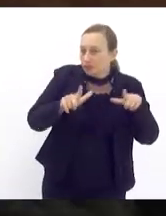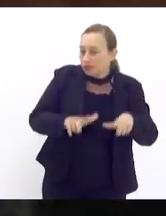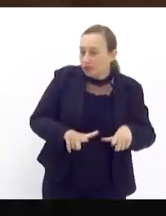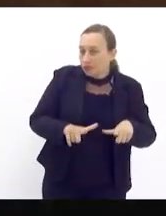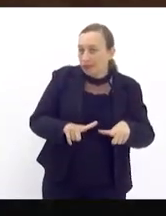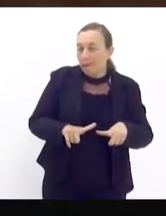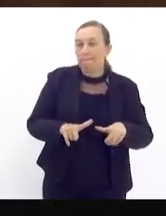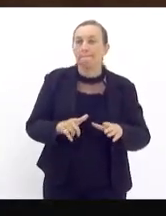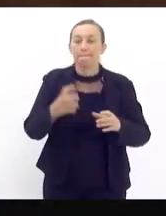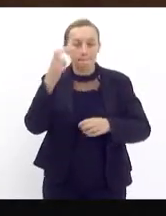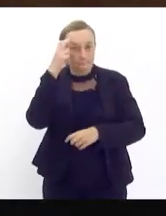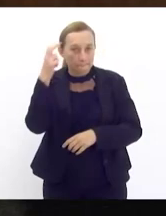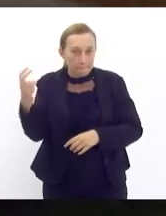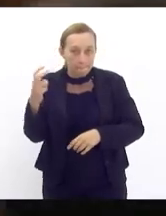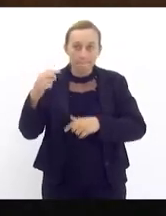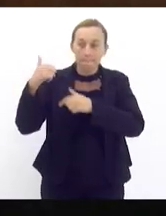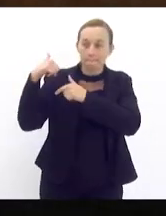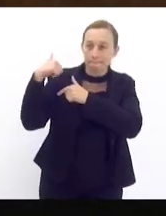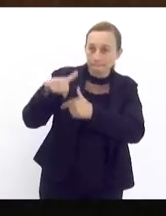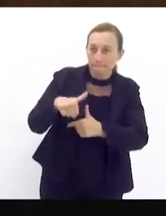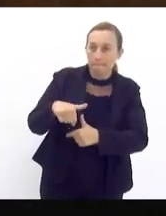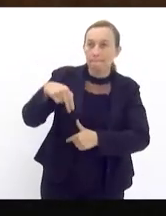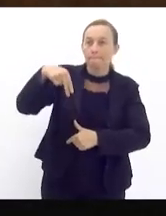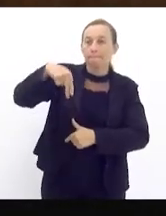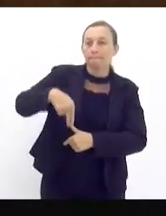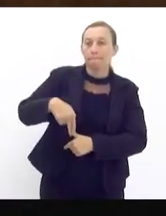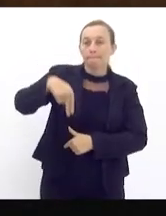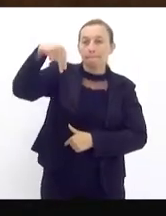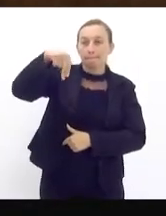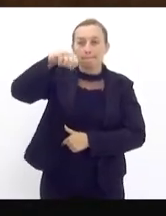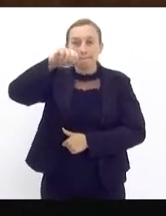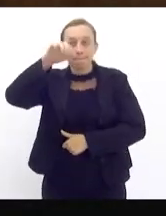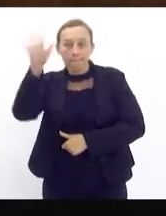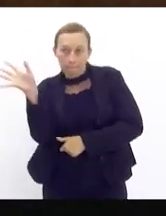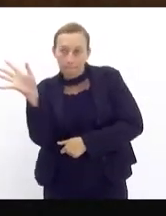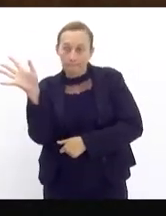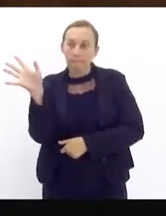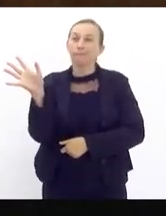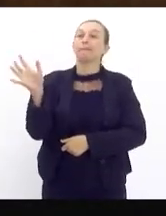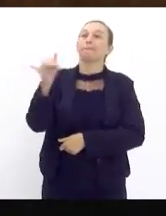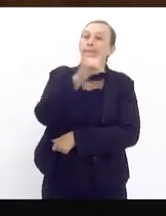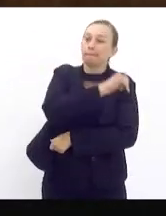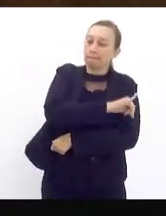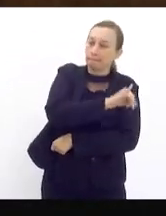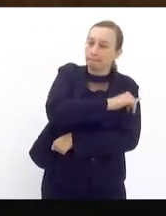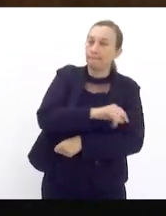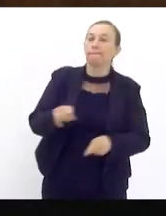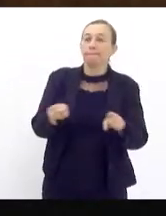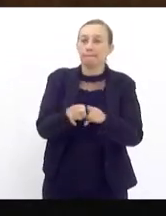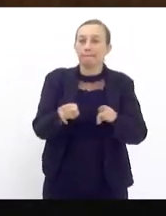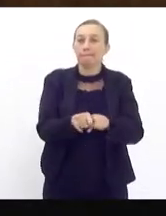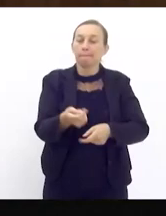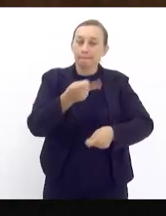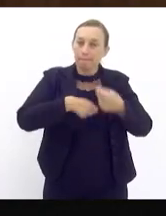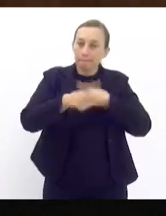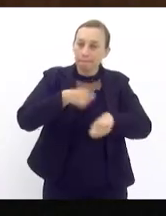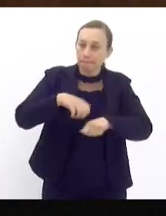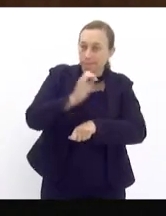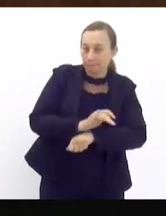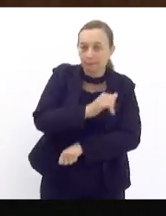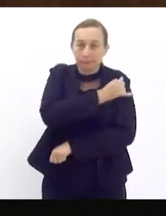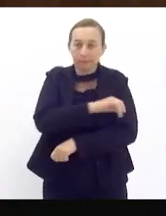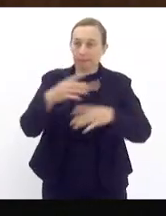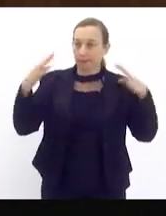para a cultura, para a tradição nordestina aqui no Rio de Janeiro e também para a economia do Estado do Rio de Janeiro e para o